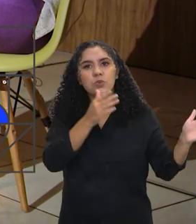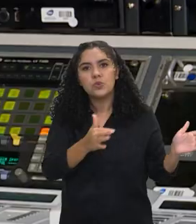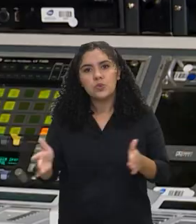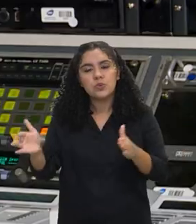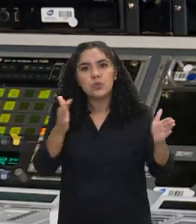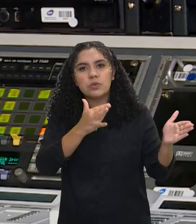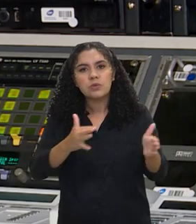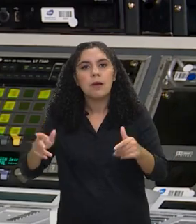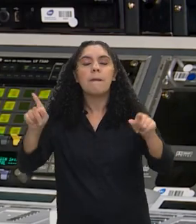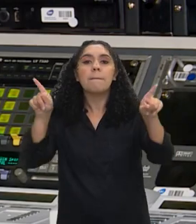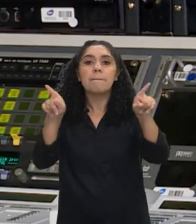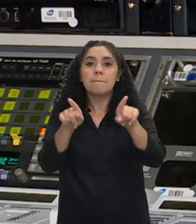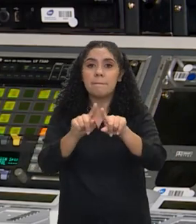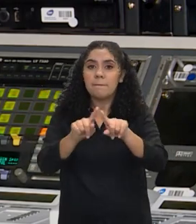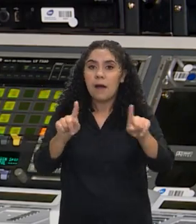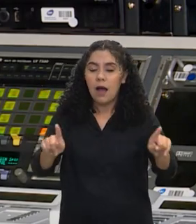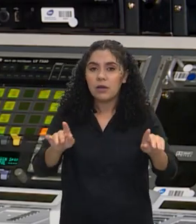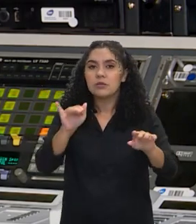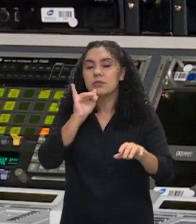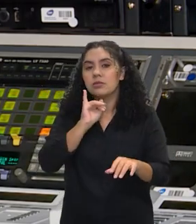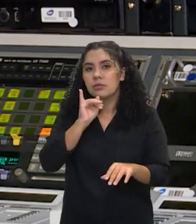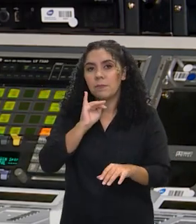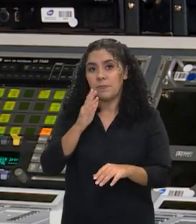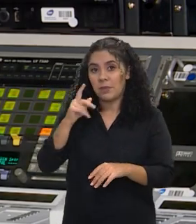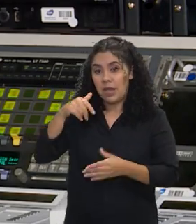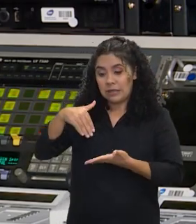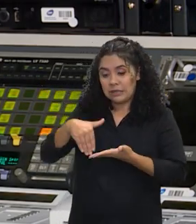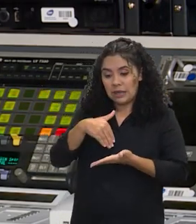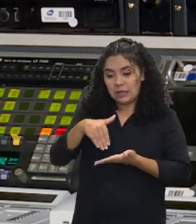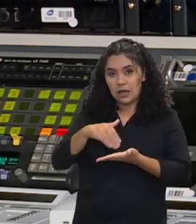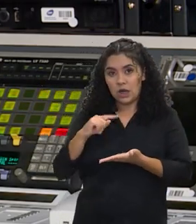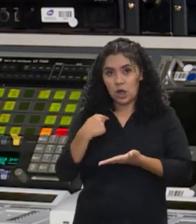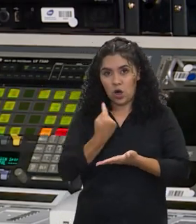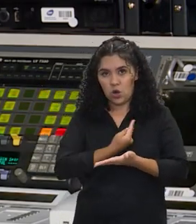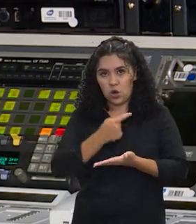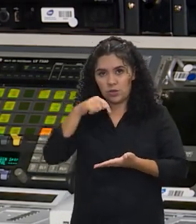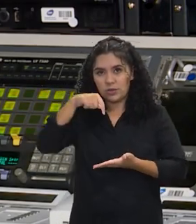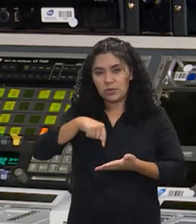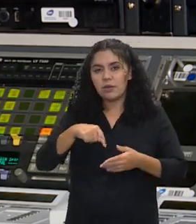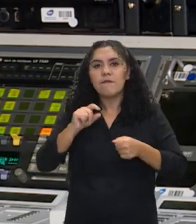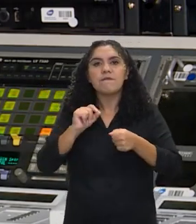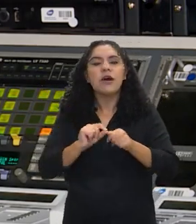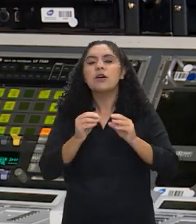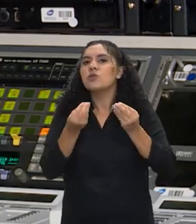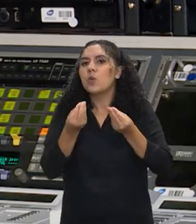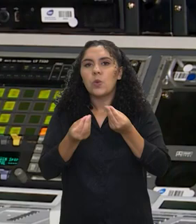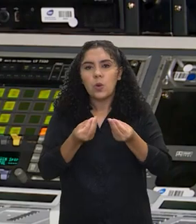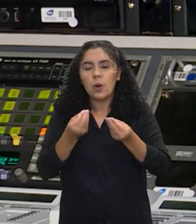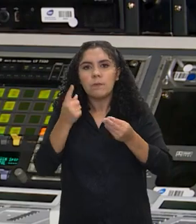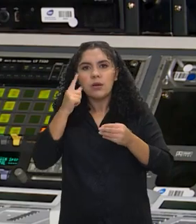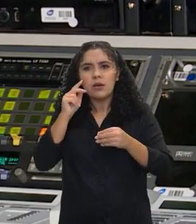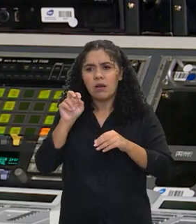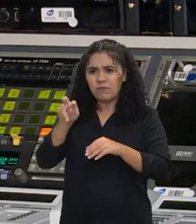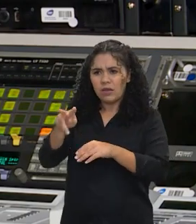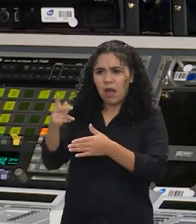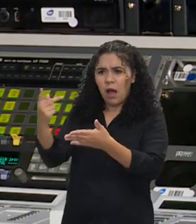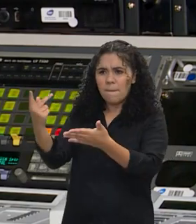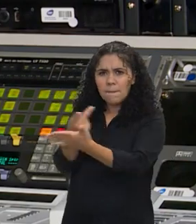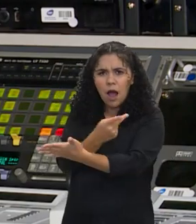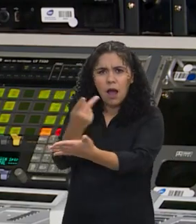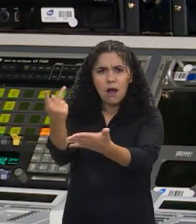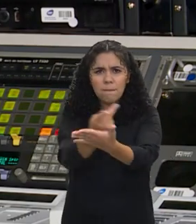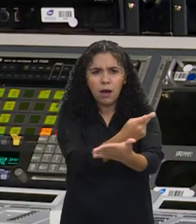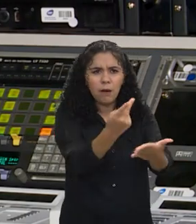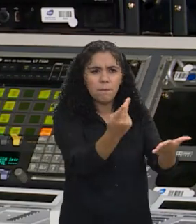olhar para isso também nas políticas do atacado. Eu diria que a nossa secretaria está olhando muito para o atacado. Como é que a gente enfrenta o problema? Estruturalmente,